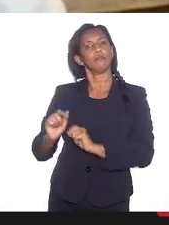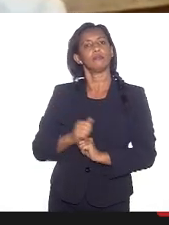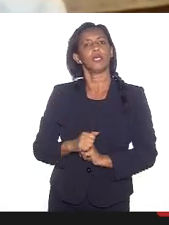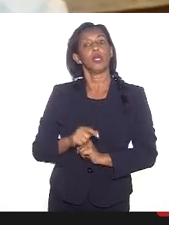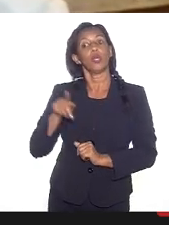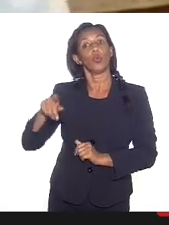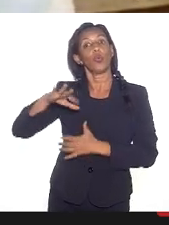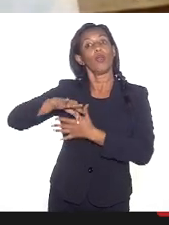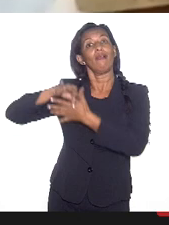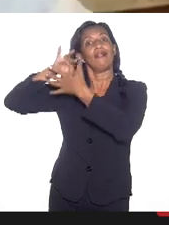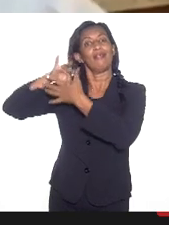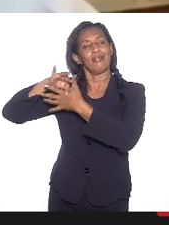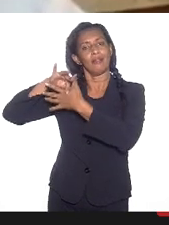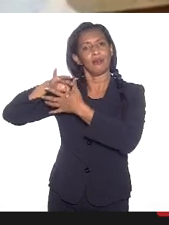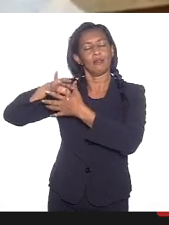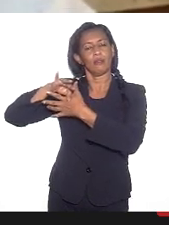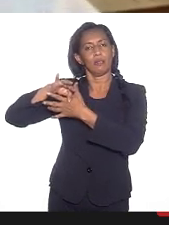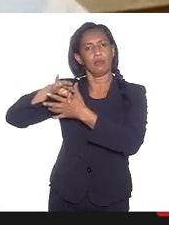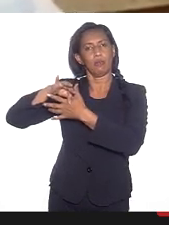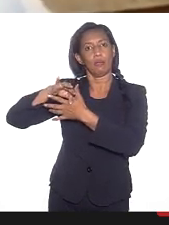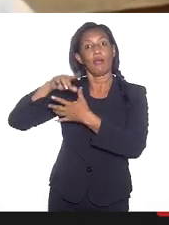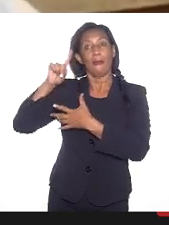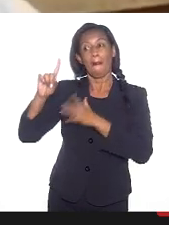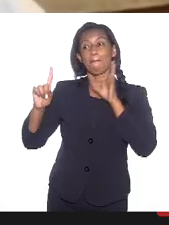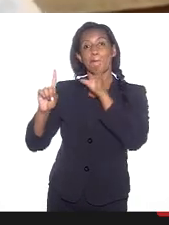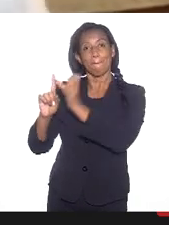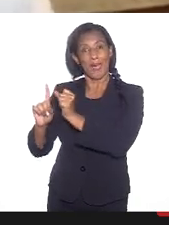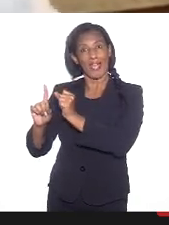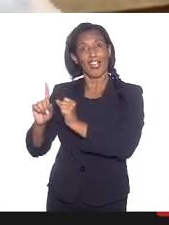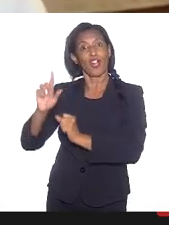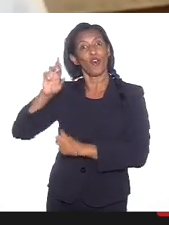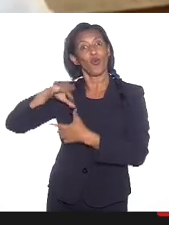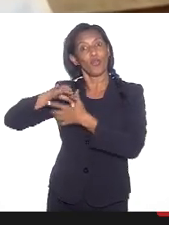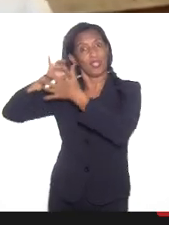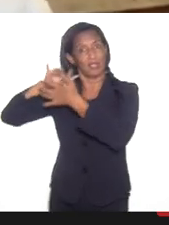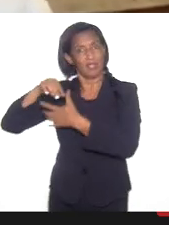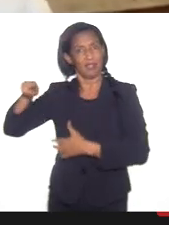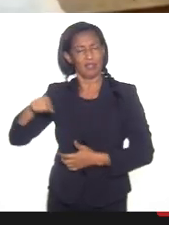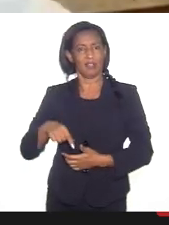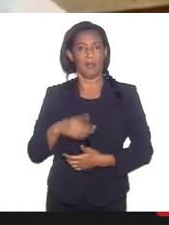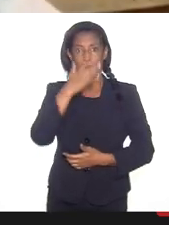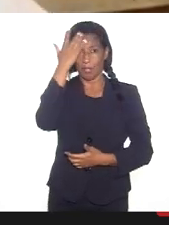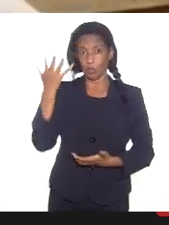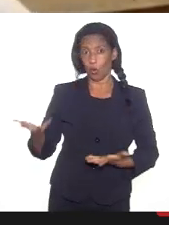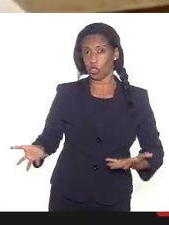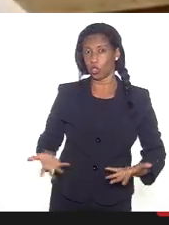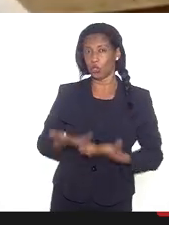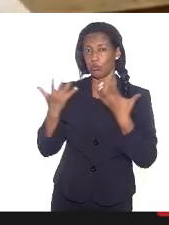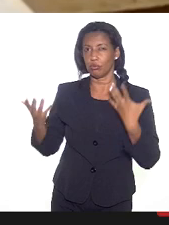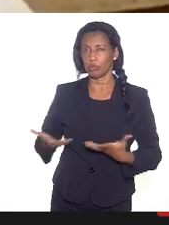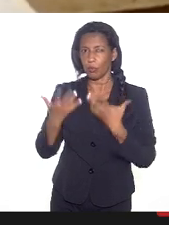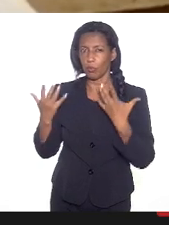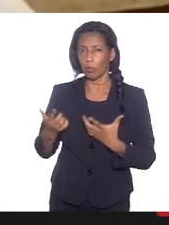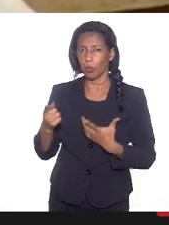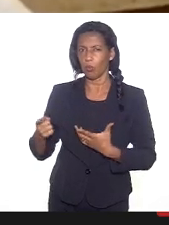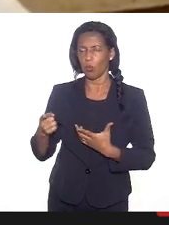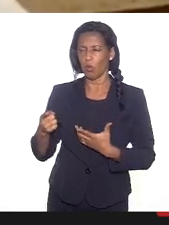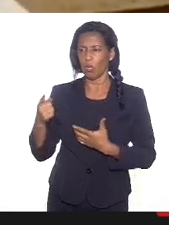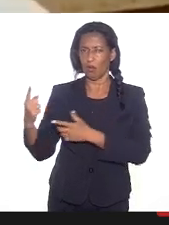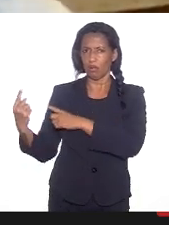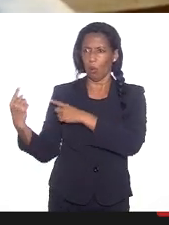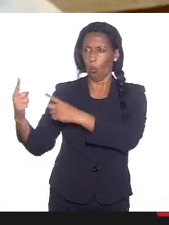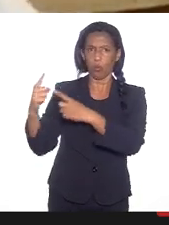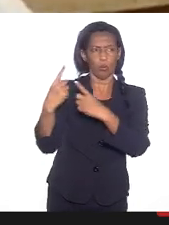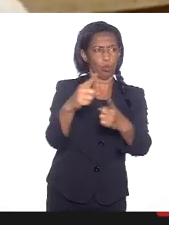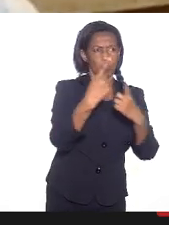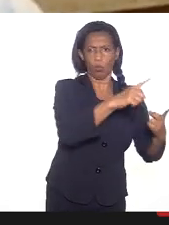líderes, em cima dos líderes, pega o líder, porque alguém ali estimula o sujeito a quebrar a Nossa Senhora da Aparecida,